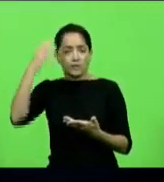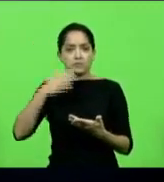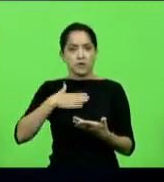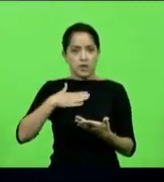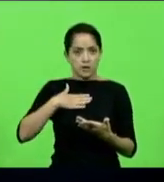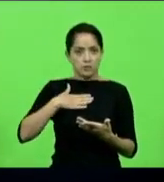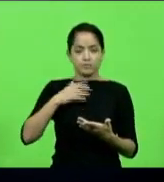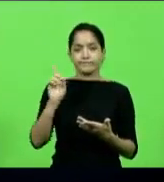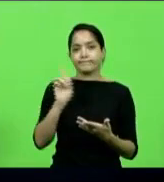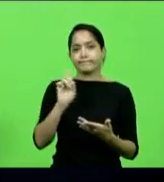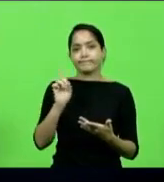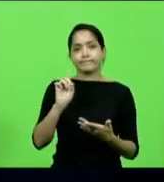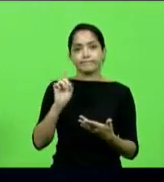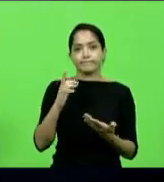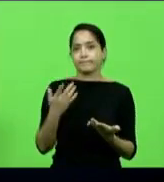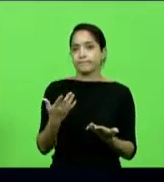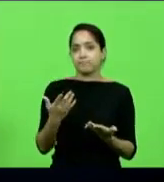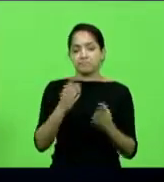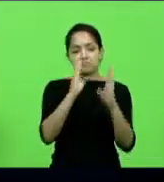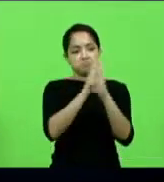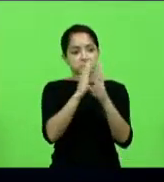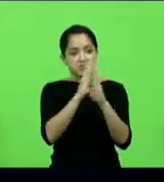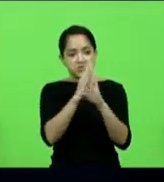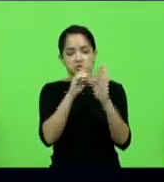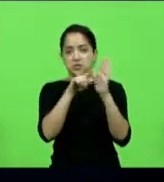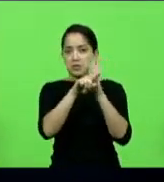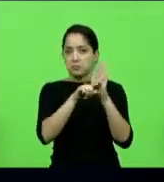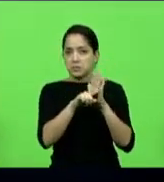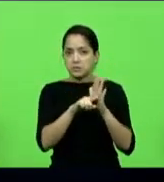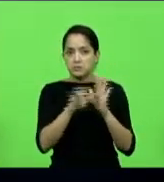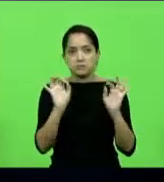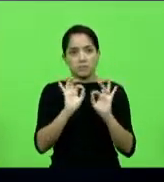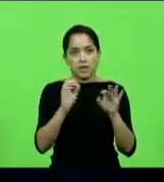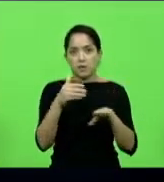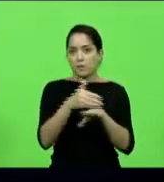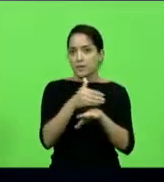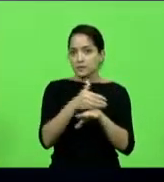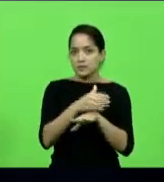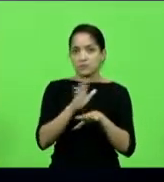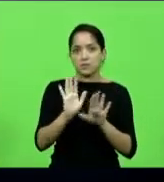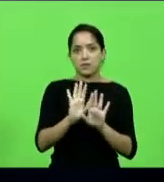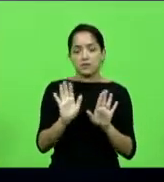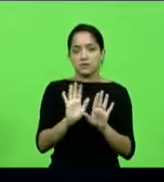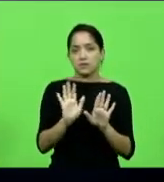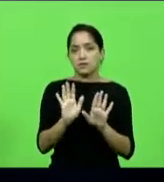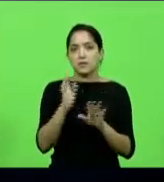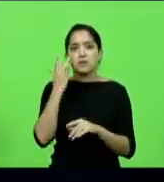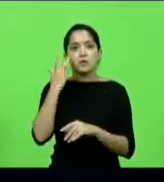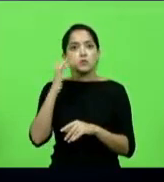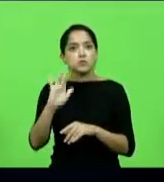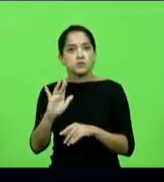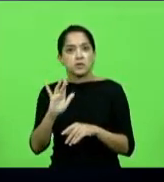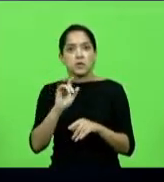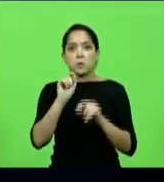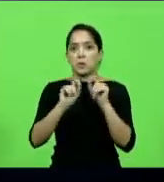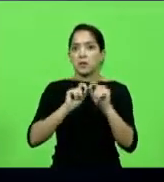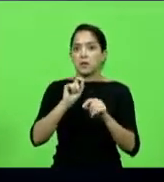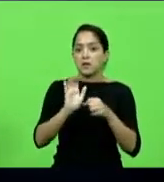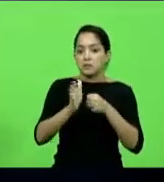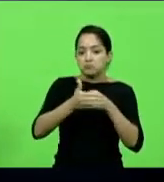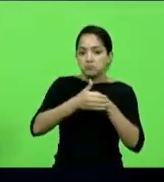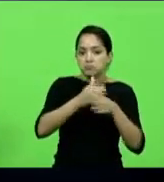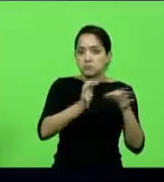Não fiz nenhuma investigação do caso, não participei de nenhuma investigação, não sei o que eles têm em segredo de justiça.